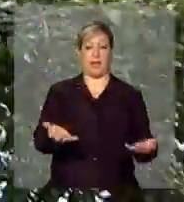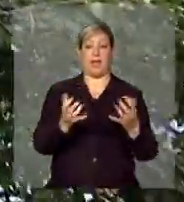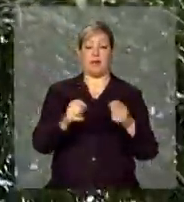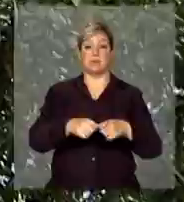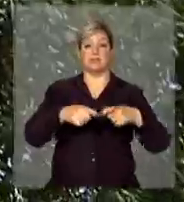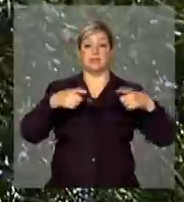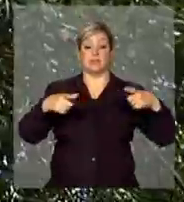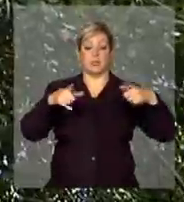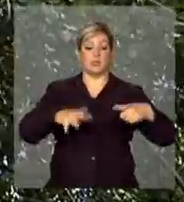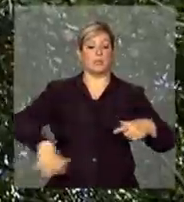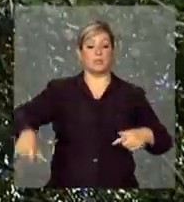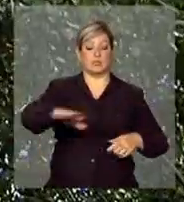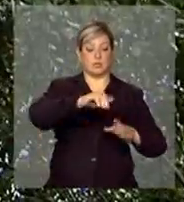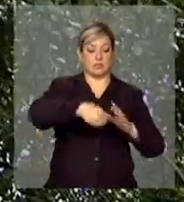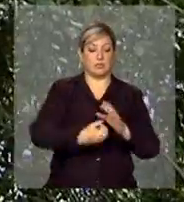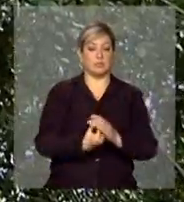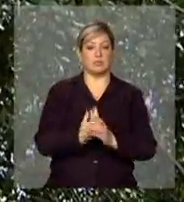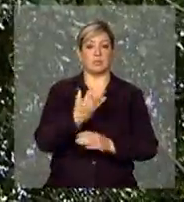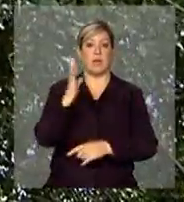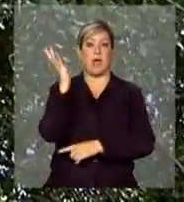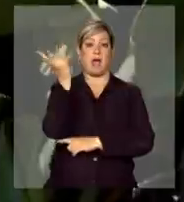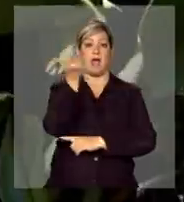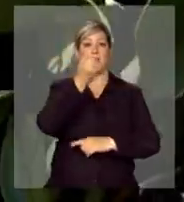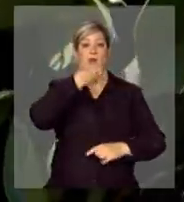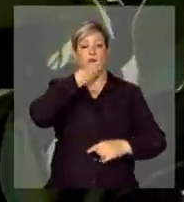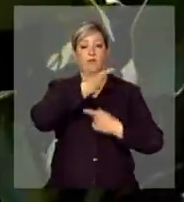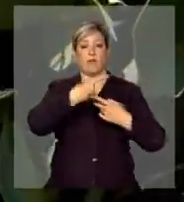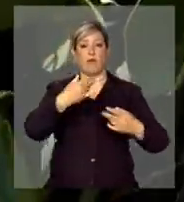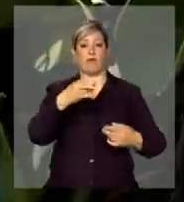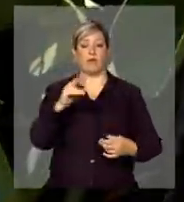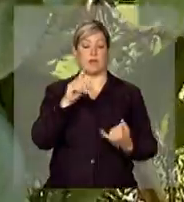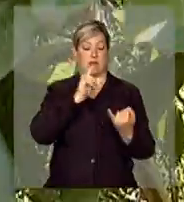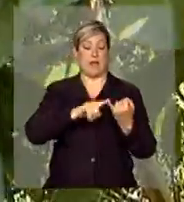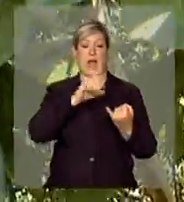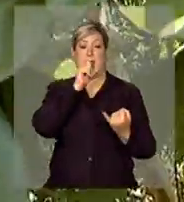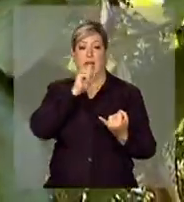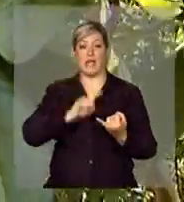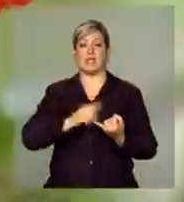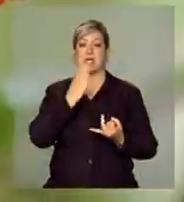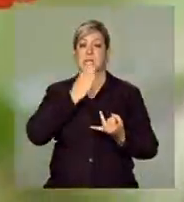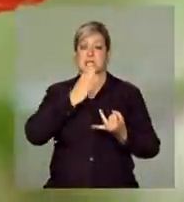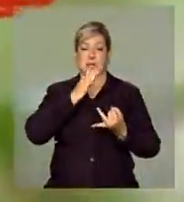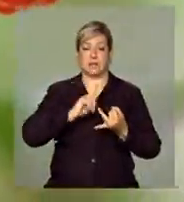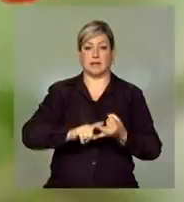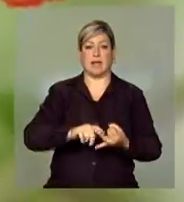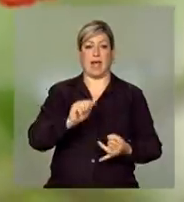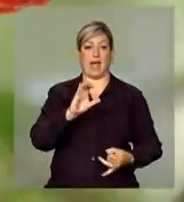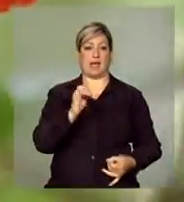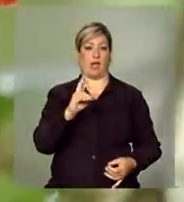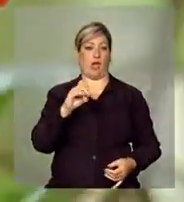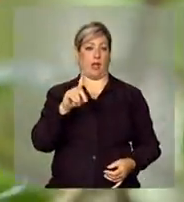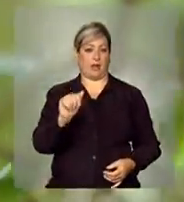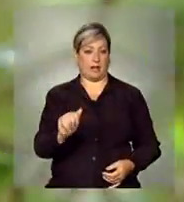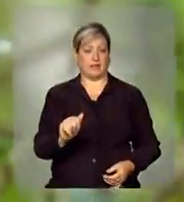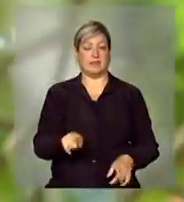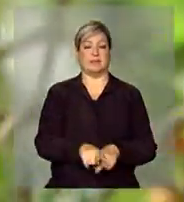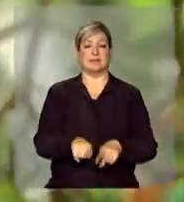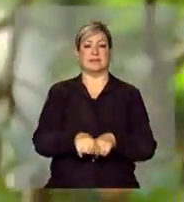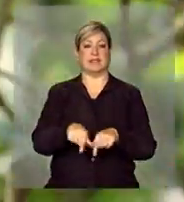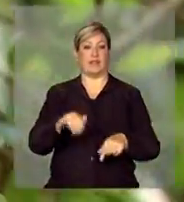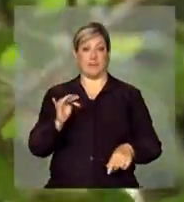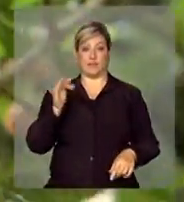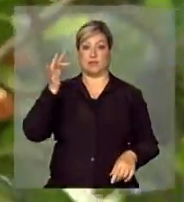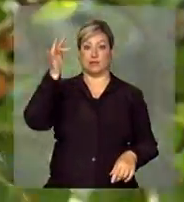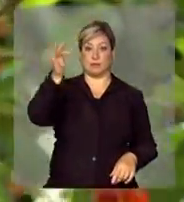a área de plantio de árvores frutíferas, como laranja, goiaba, acerola. Ou seja, no